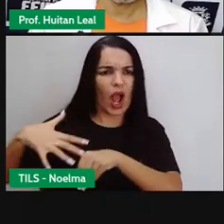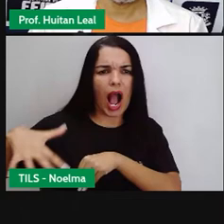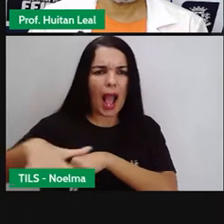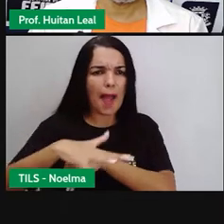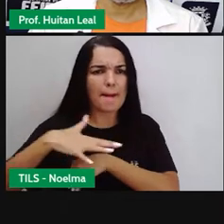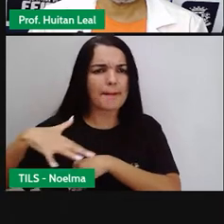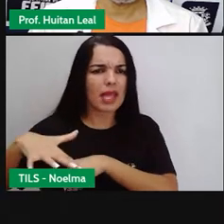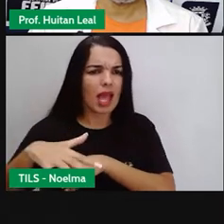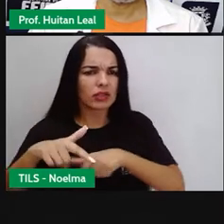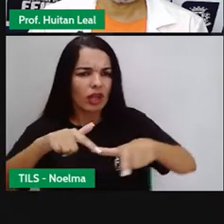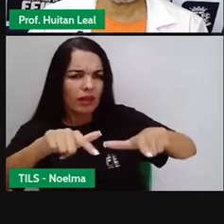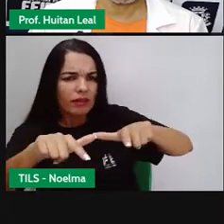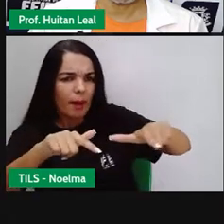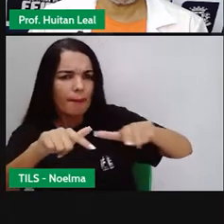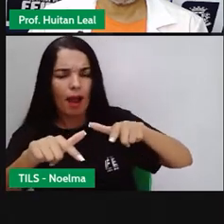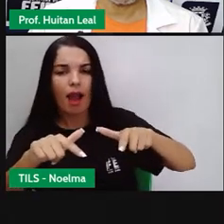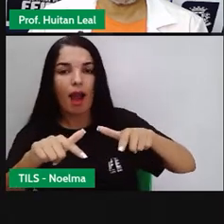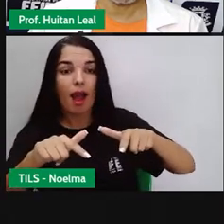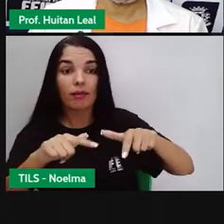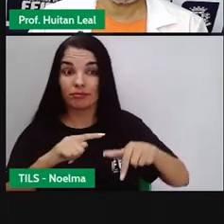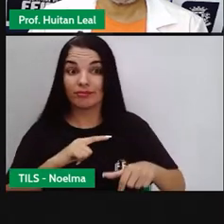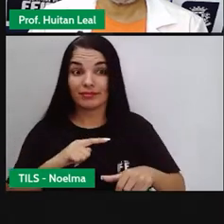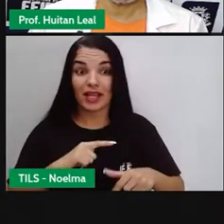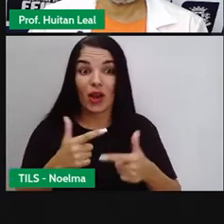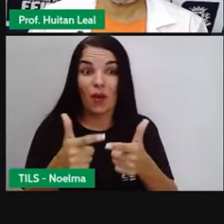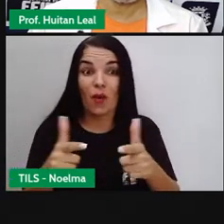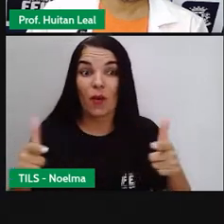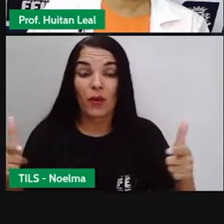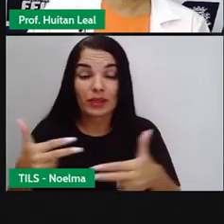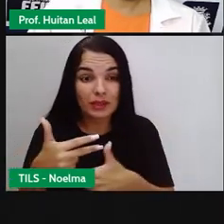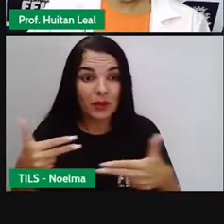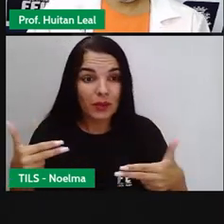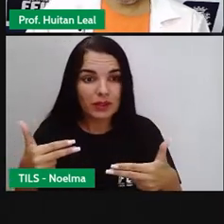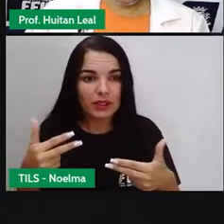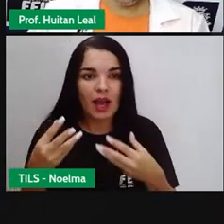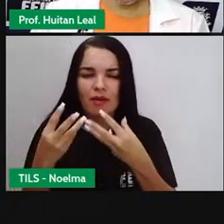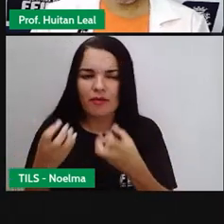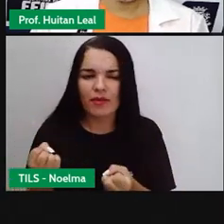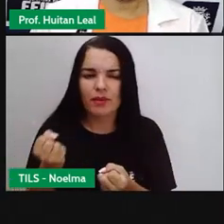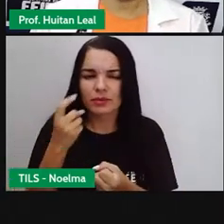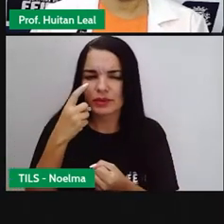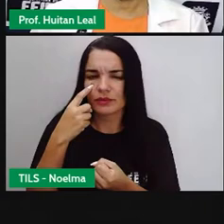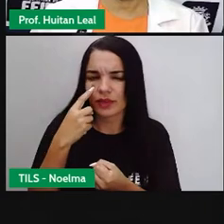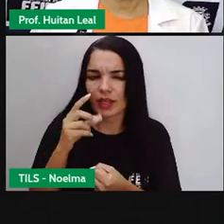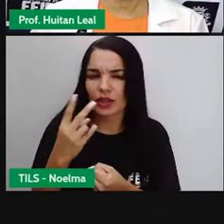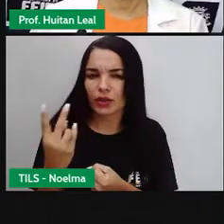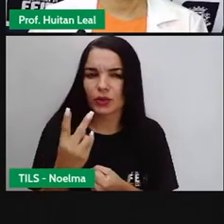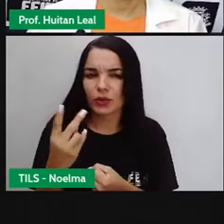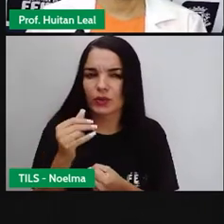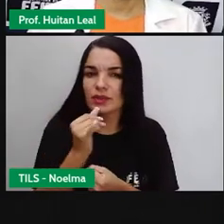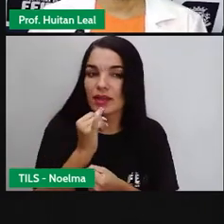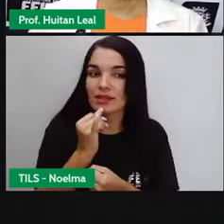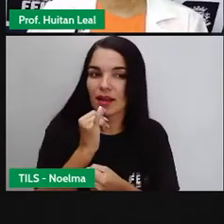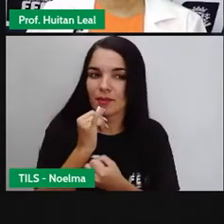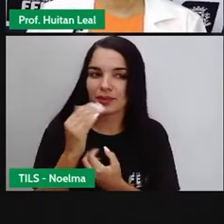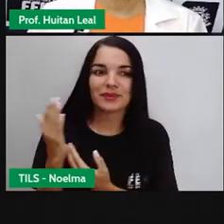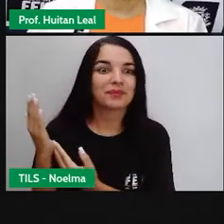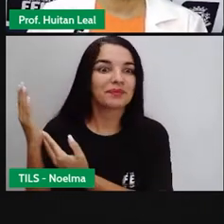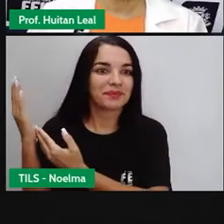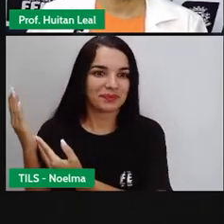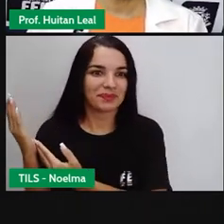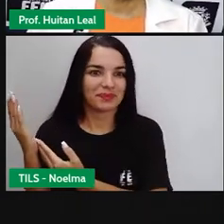trabalho, em outra situação de vida? Vejamos dois exemplos disso. Então,